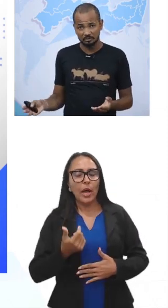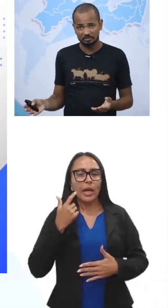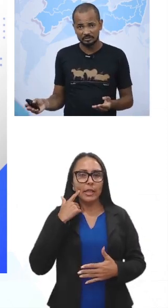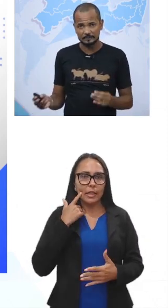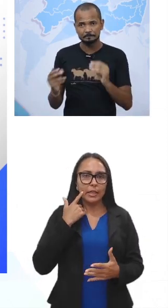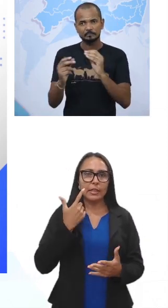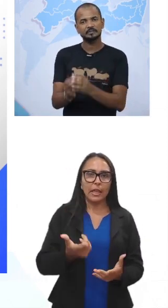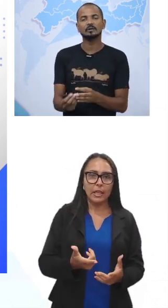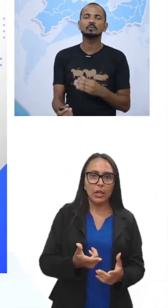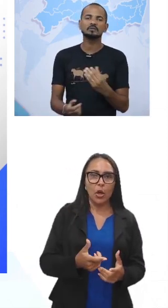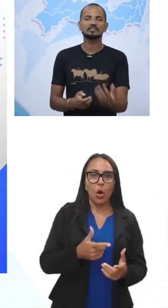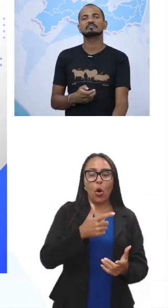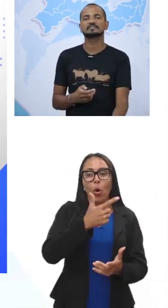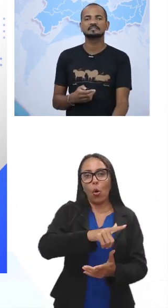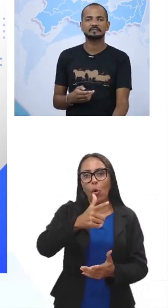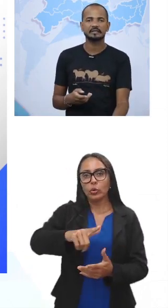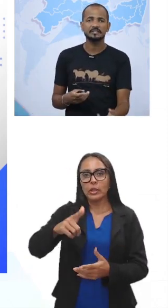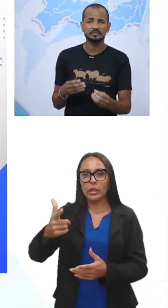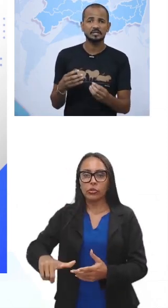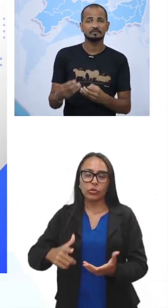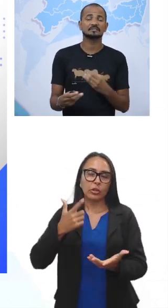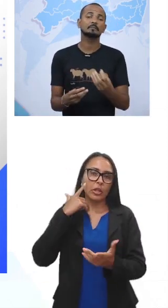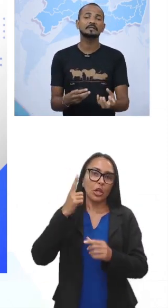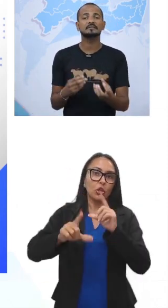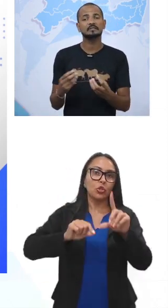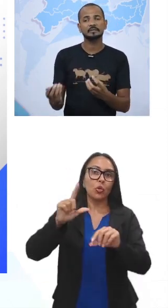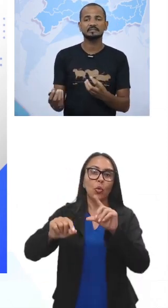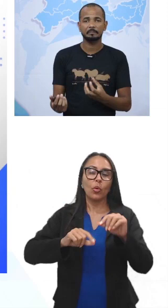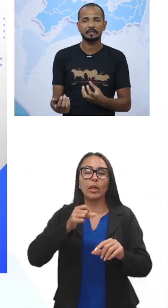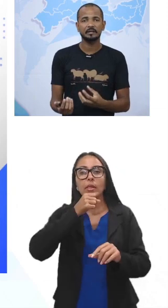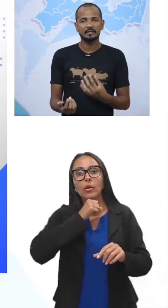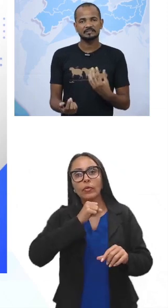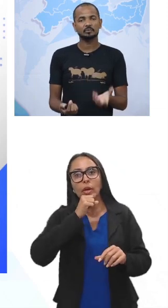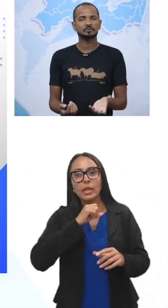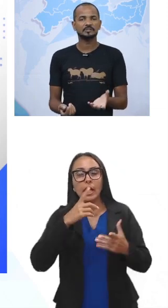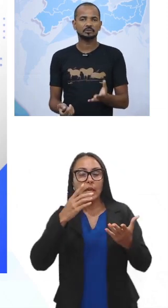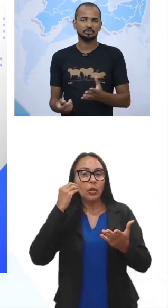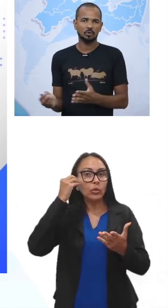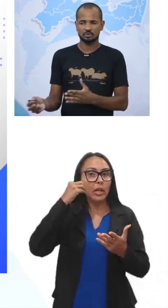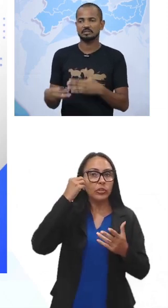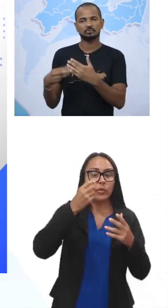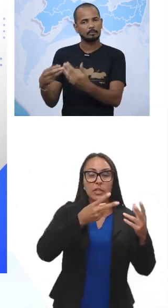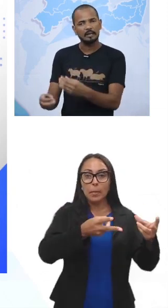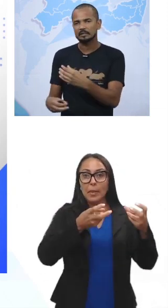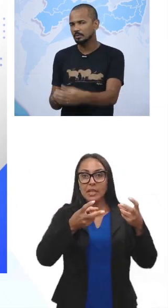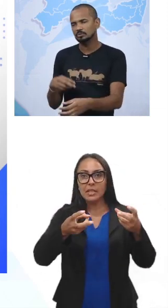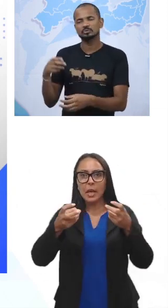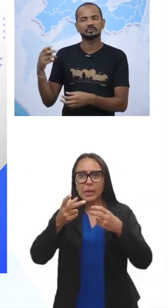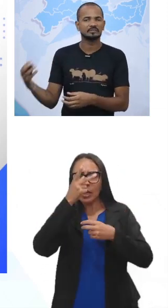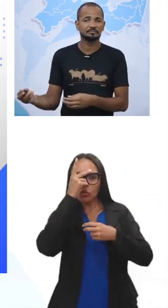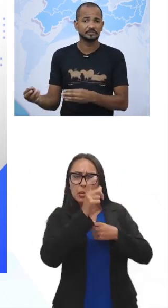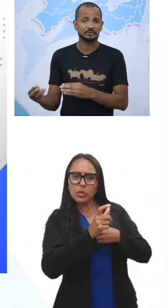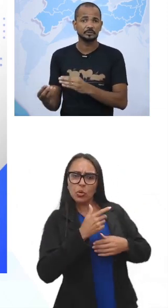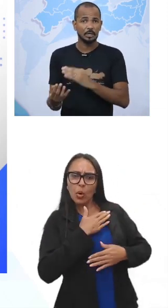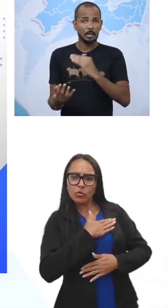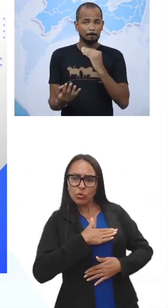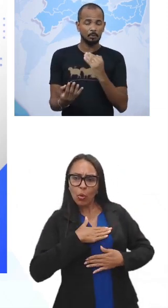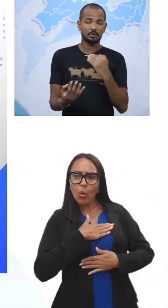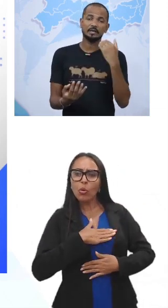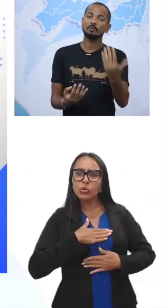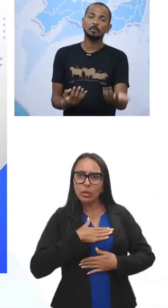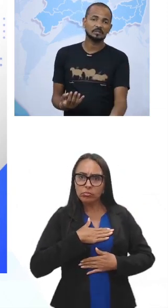sorvete, então, quando você vai fazer esse teste, você também tem que perceber, se algumas pessoas gostam, da sua marca, produto, ou serviço,